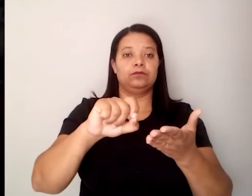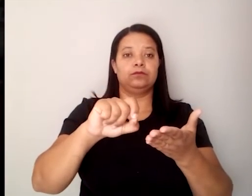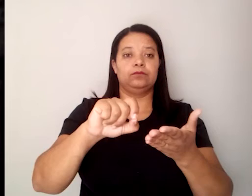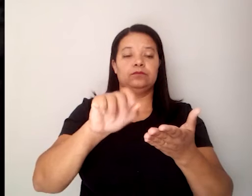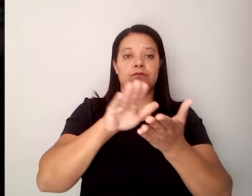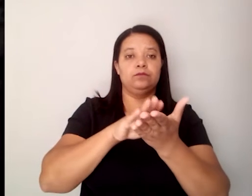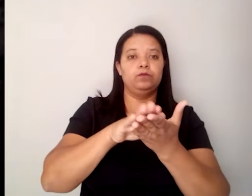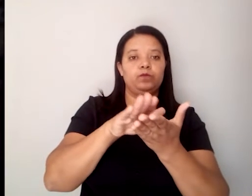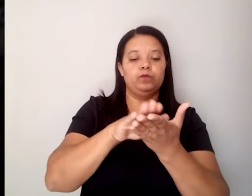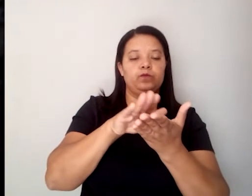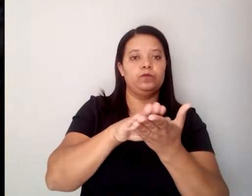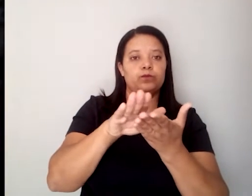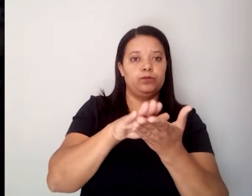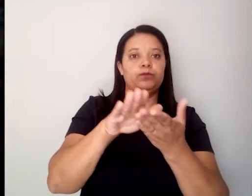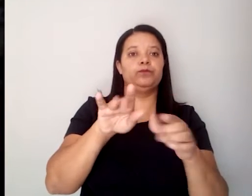impresso,